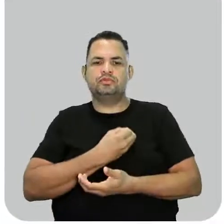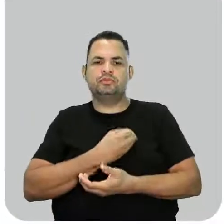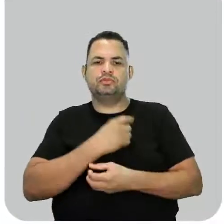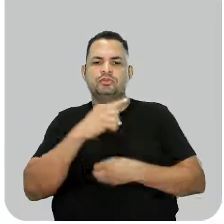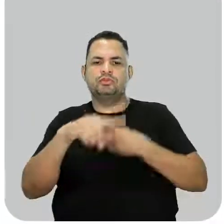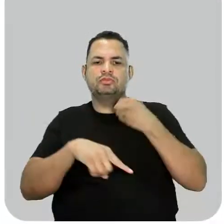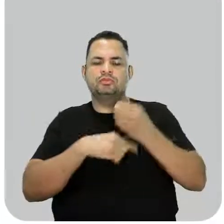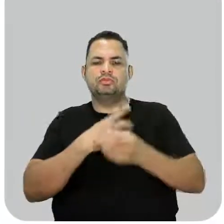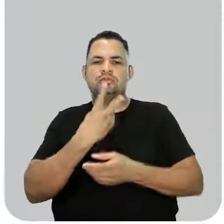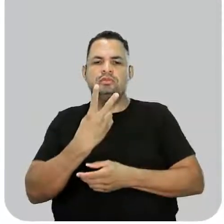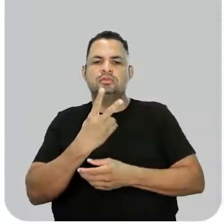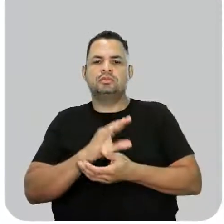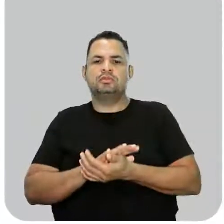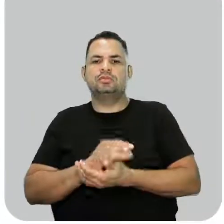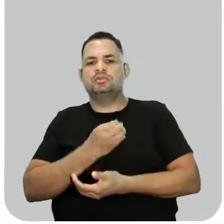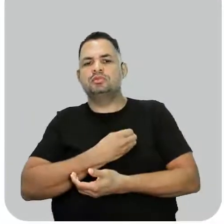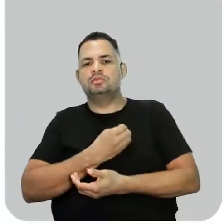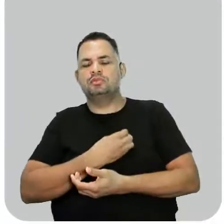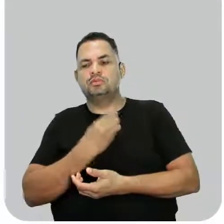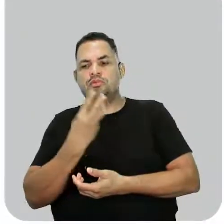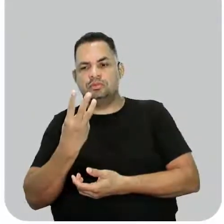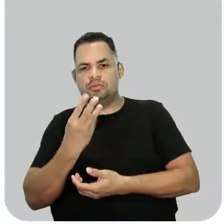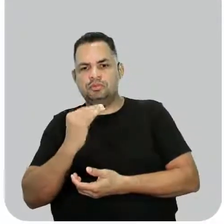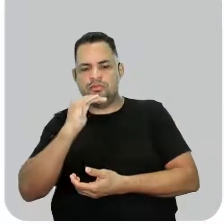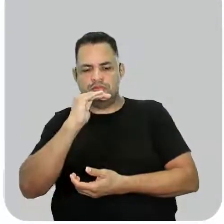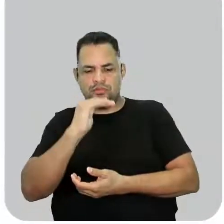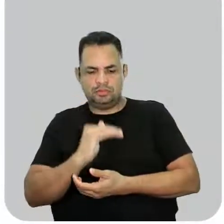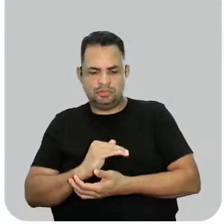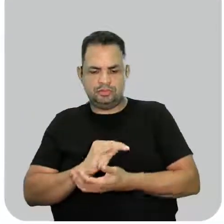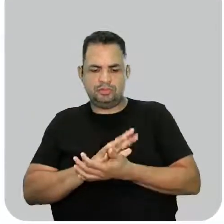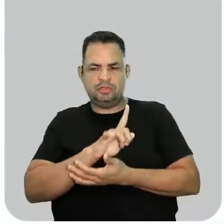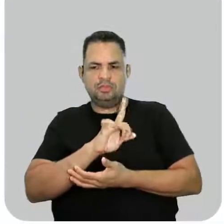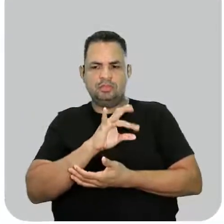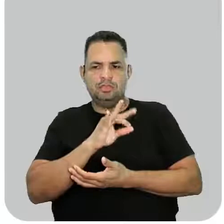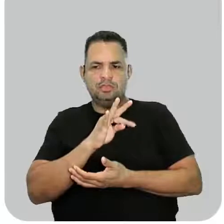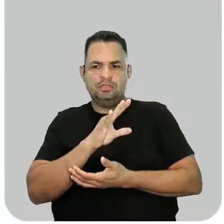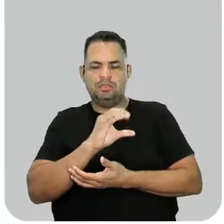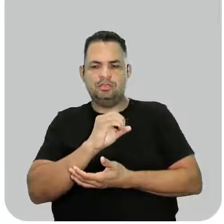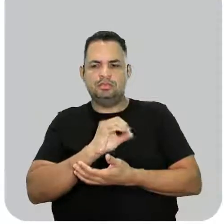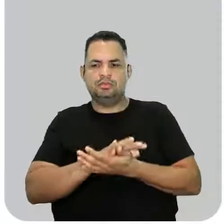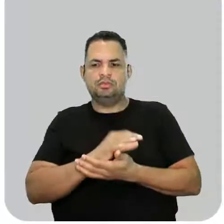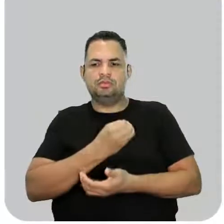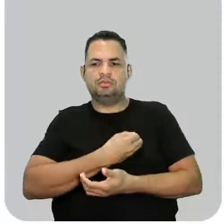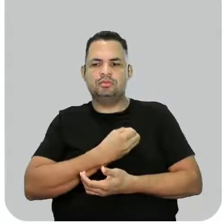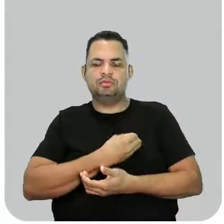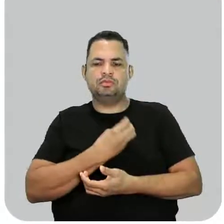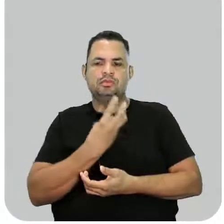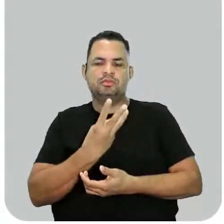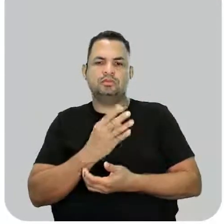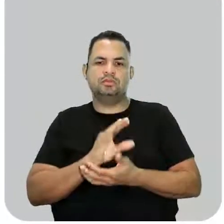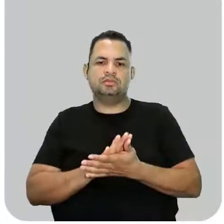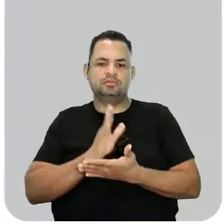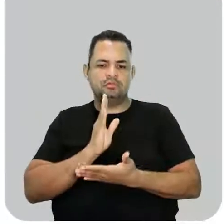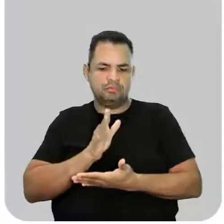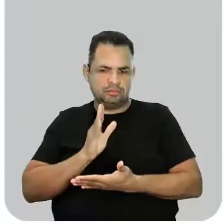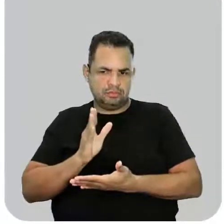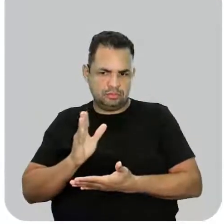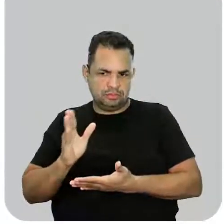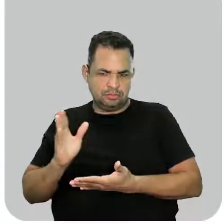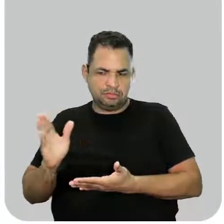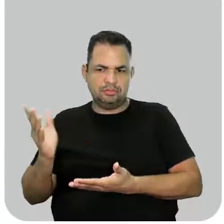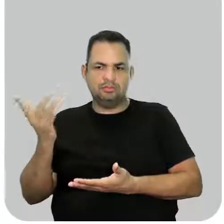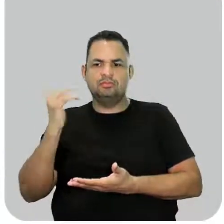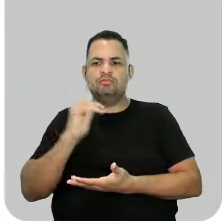E o elemento número 3 vai estar abaixo do hidrogênio, que é o lítio, que tem número atômico igual a 3. E assim aí vai. O